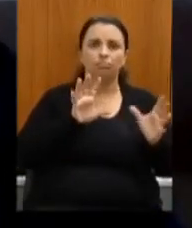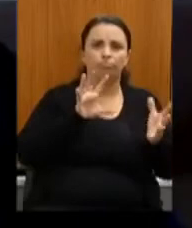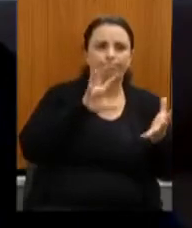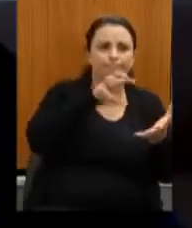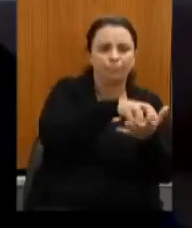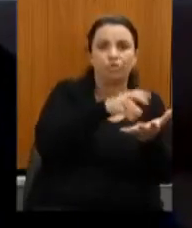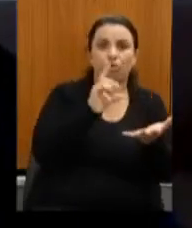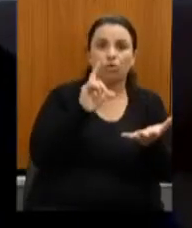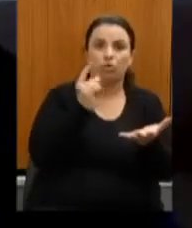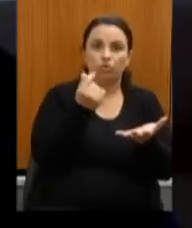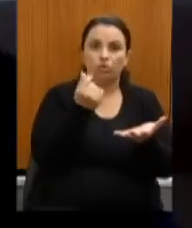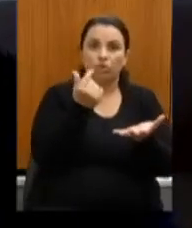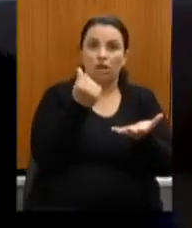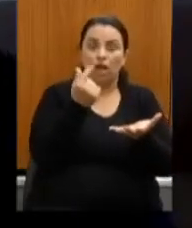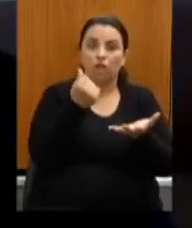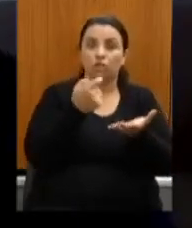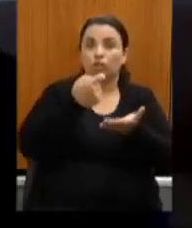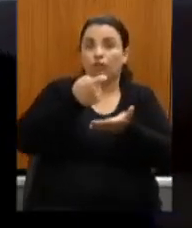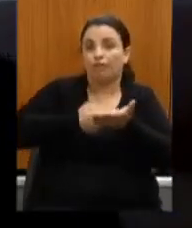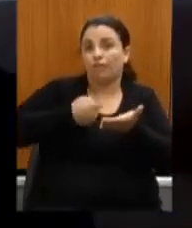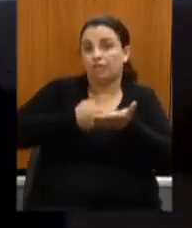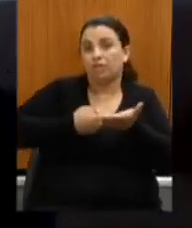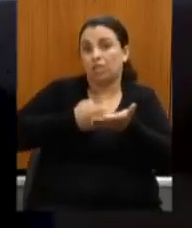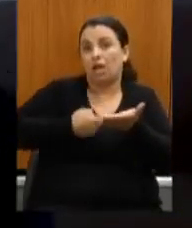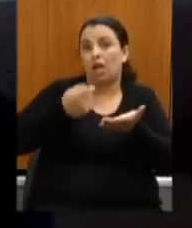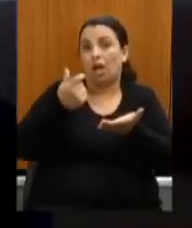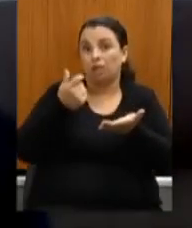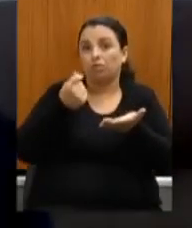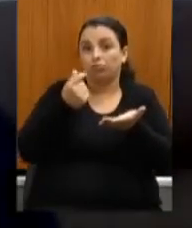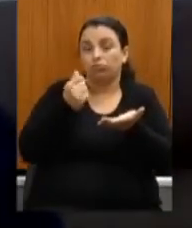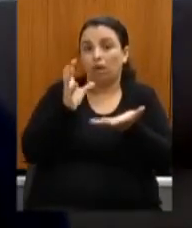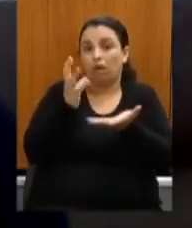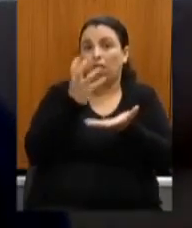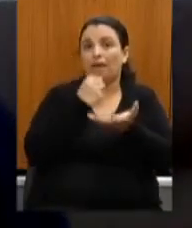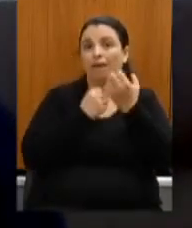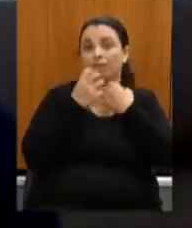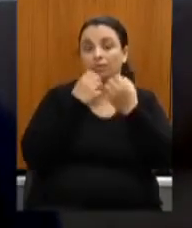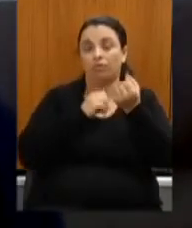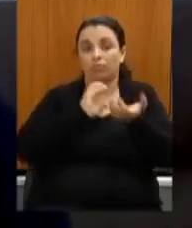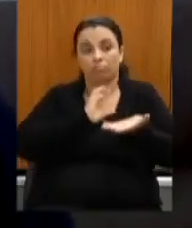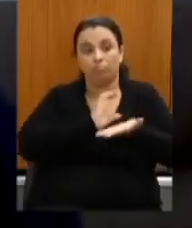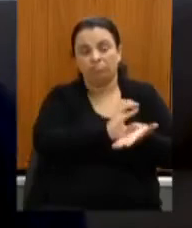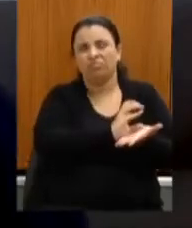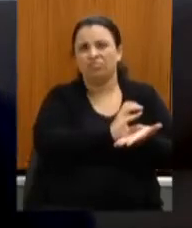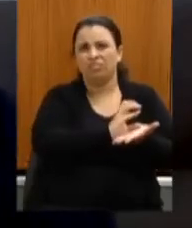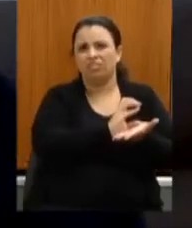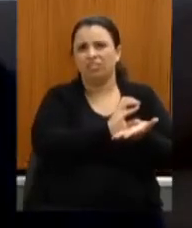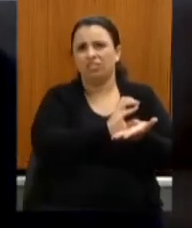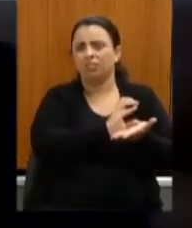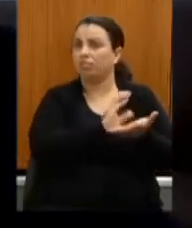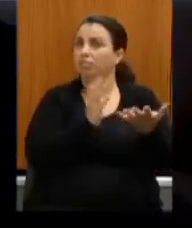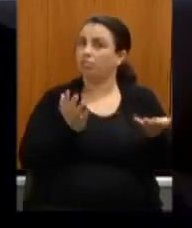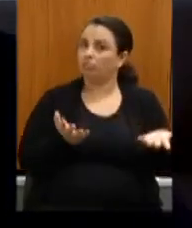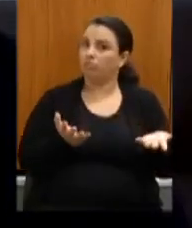incentivos fiscais eu estou falando um dinheiro que é colocado diretamente pelo tesouro mineiro porque o restante